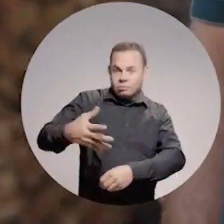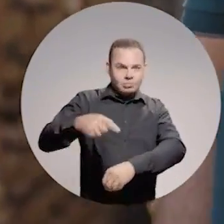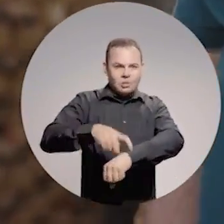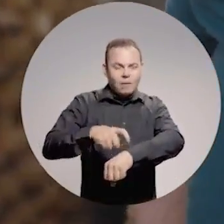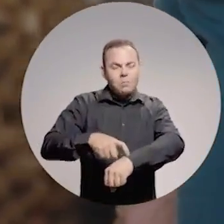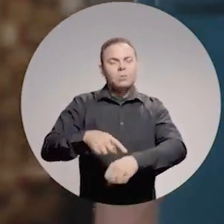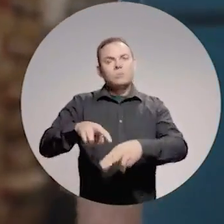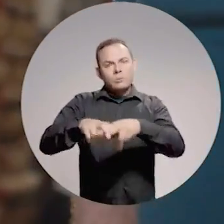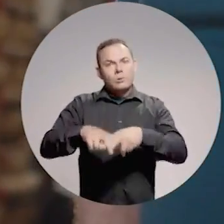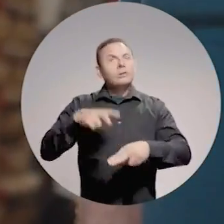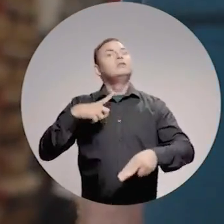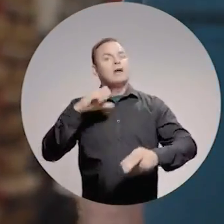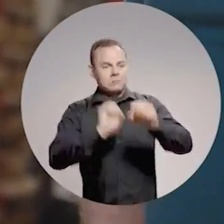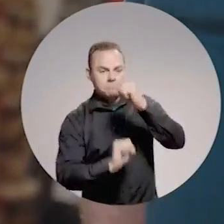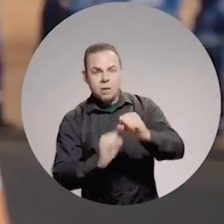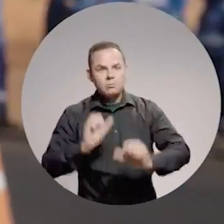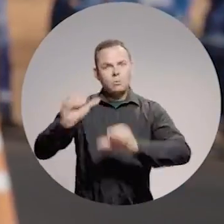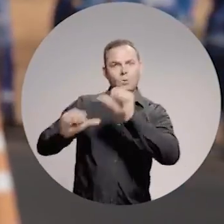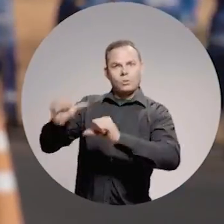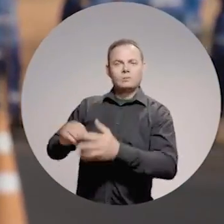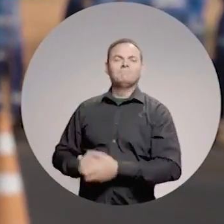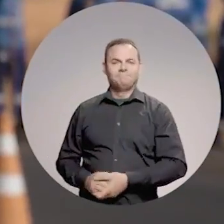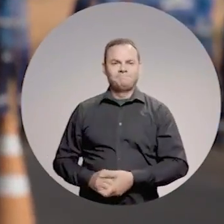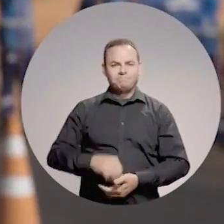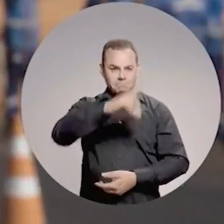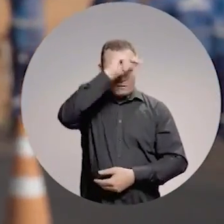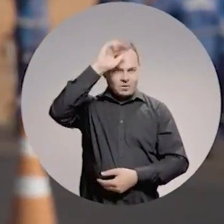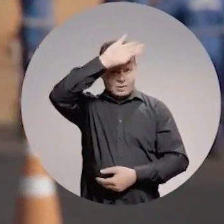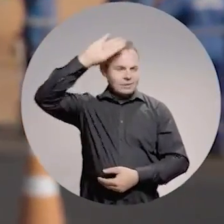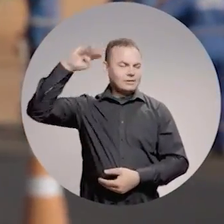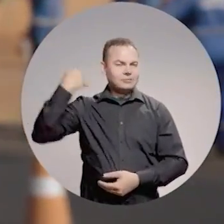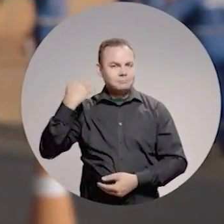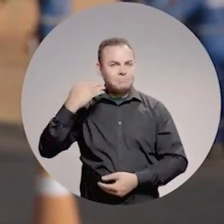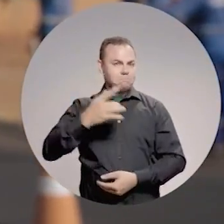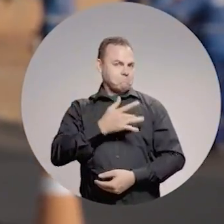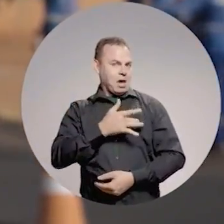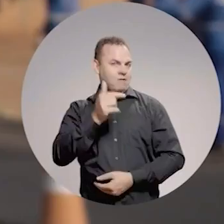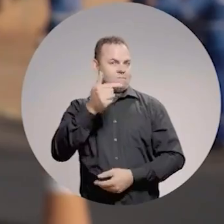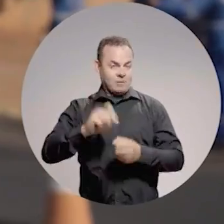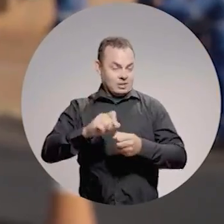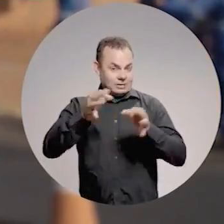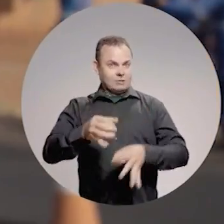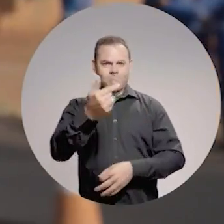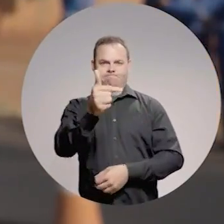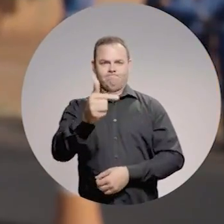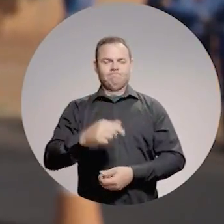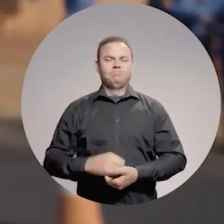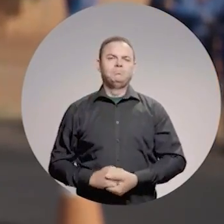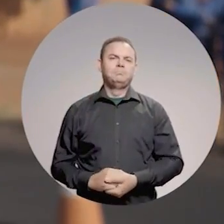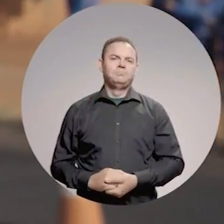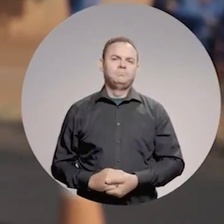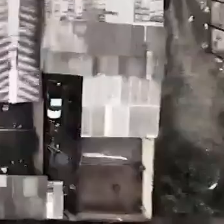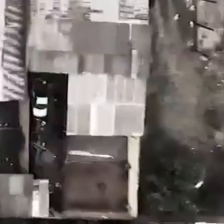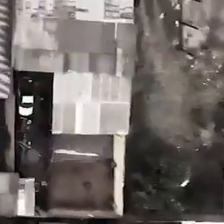impactar as empresas do Polo. Prefeita Adriane, sem medo de fazer o certo.